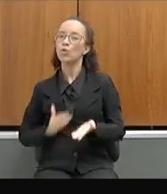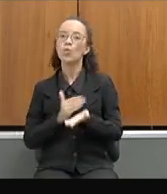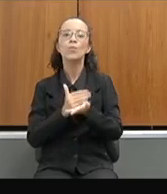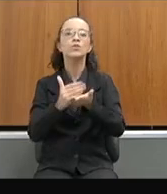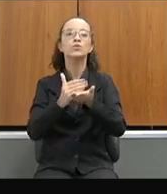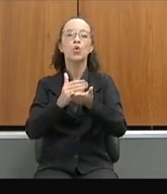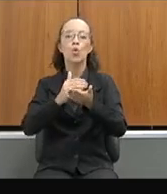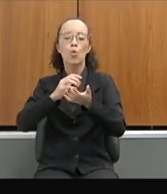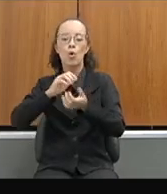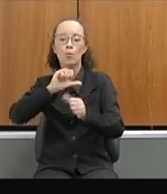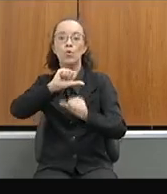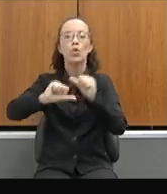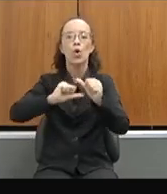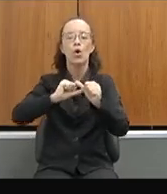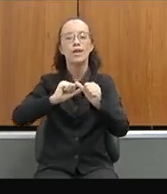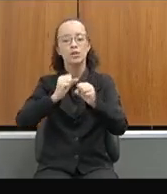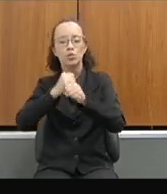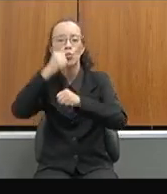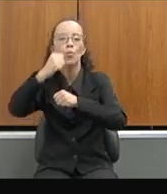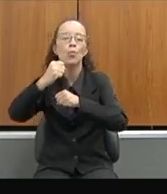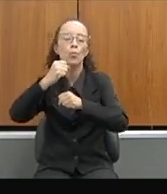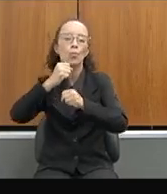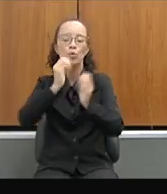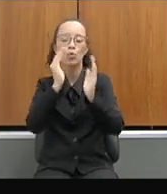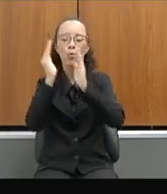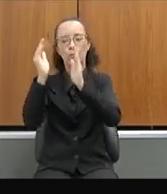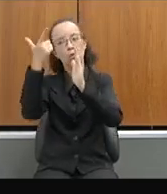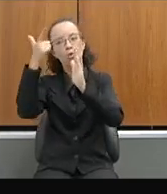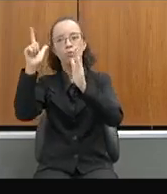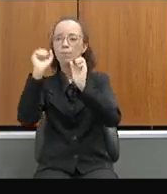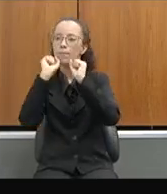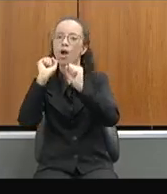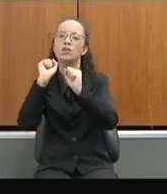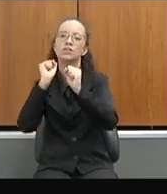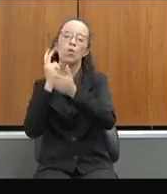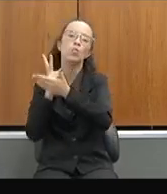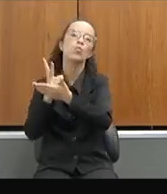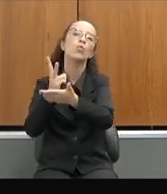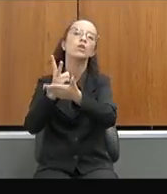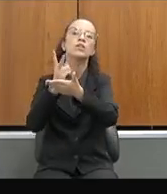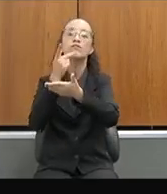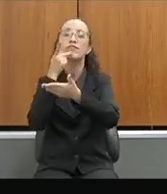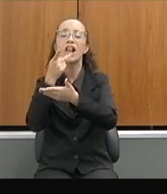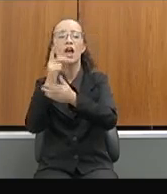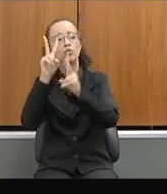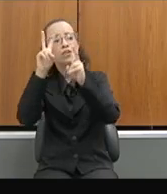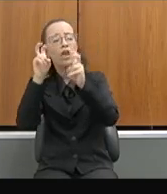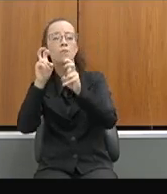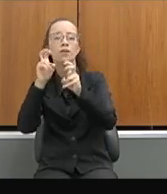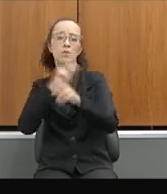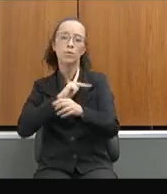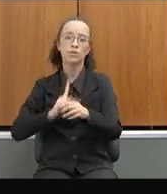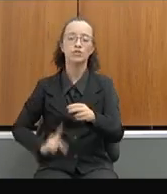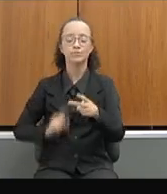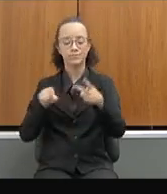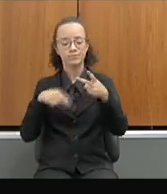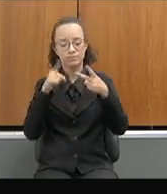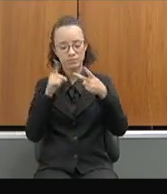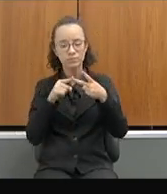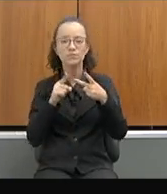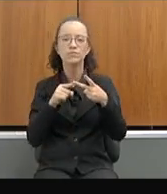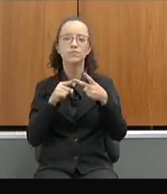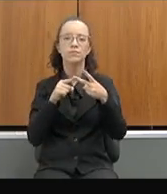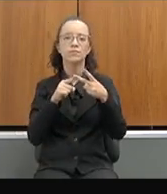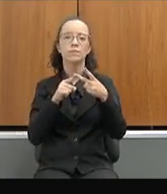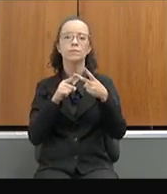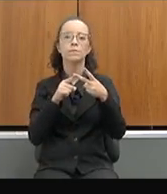que no próximo período possa, de uma forma concreta, dizer sobre essa política. A segunda questão tem a ver com